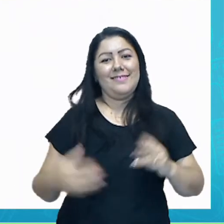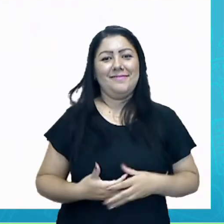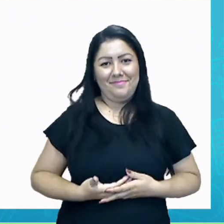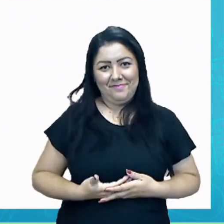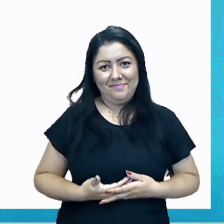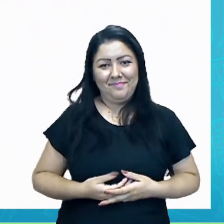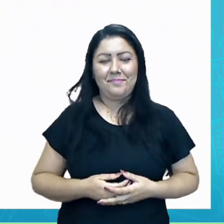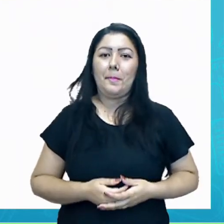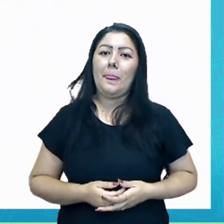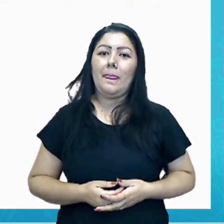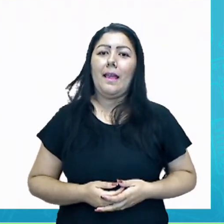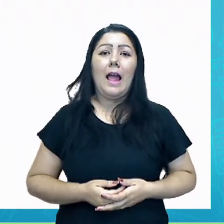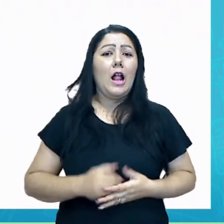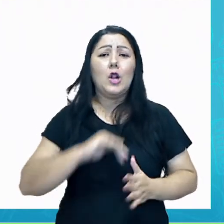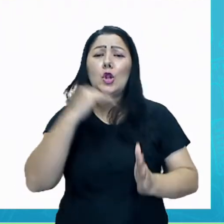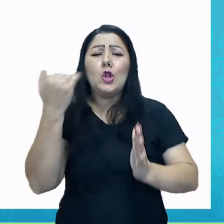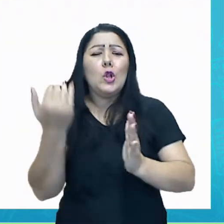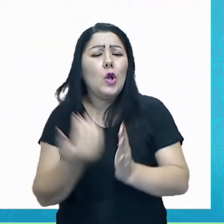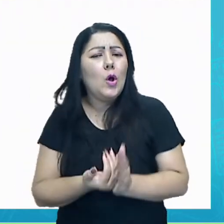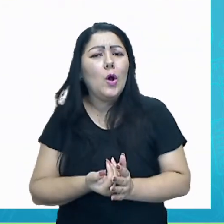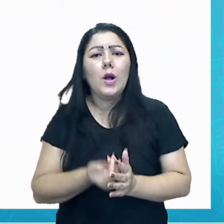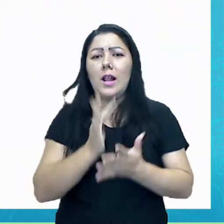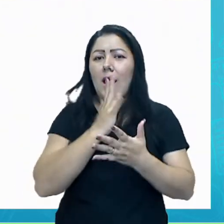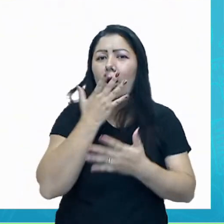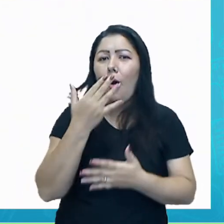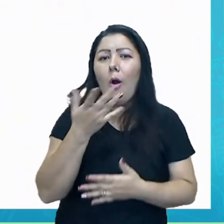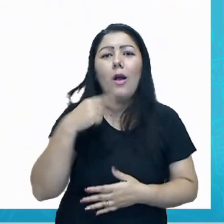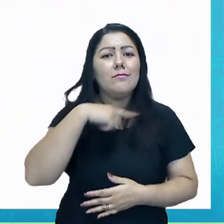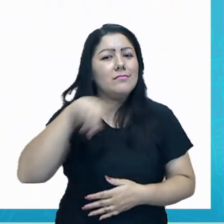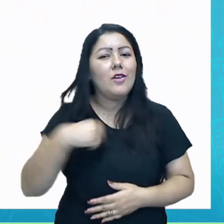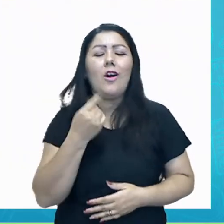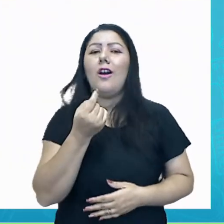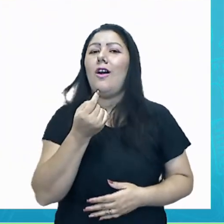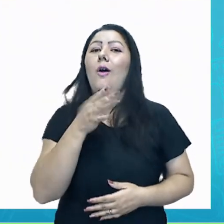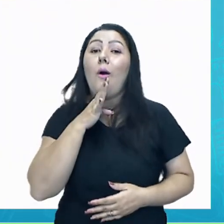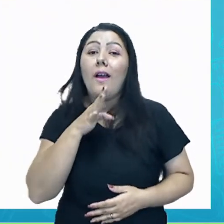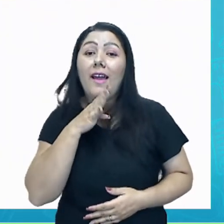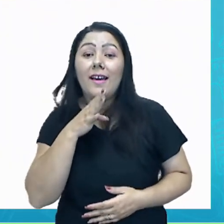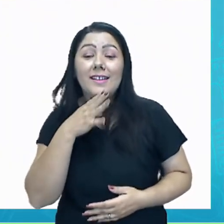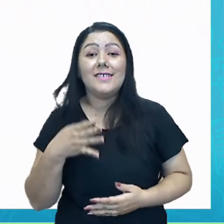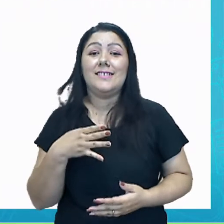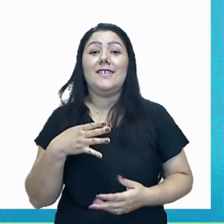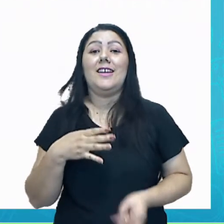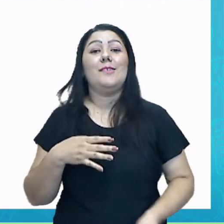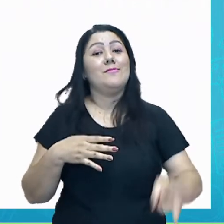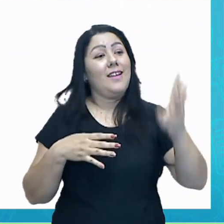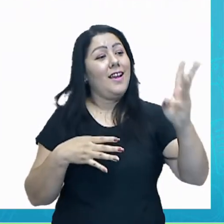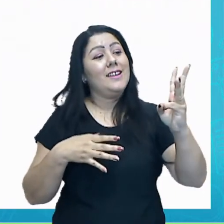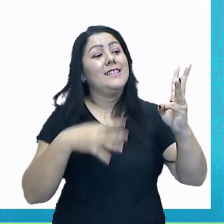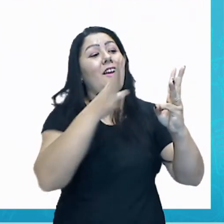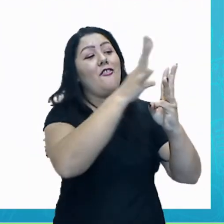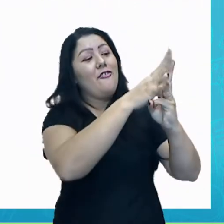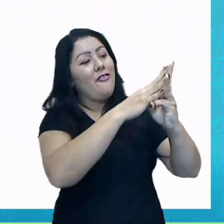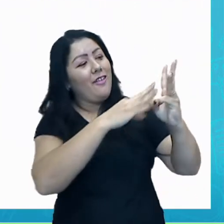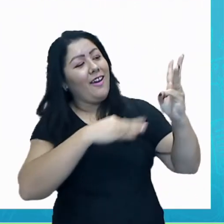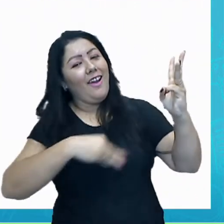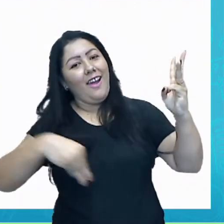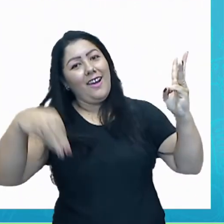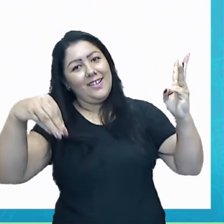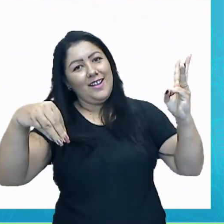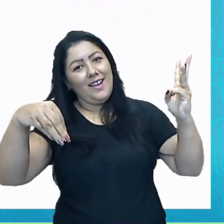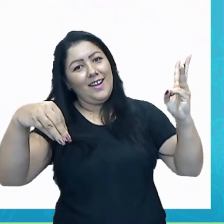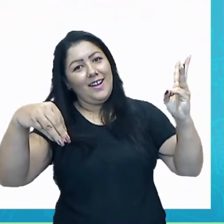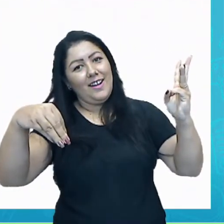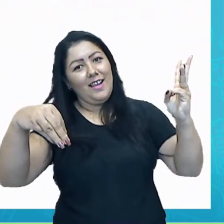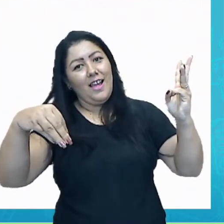originalmente da mistura de uma dessas três cores, ou das três cores juntas, complementadas pelo preto